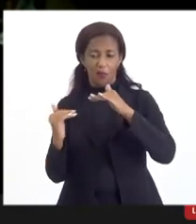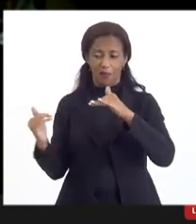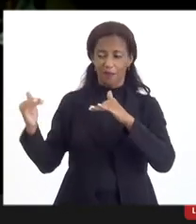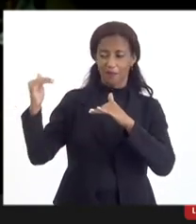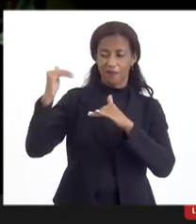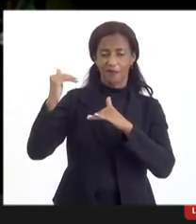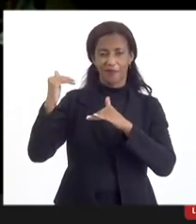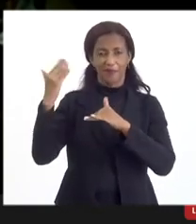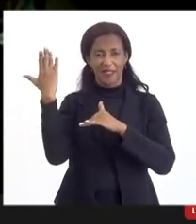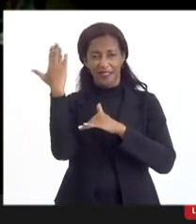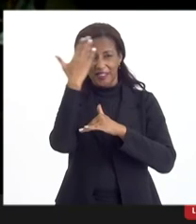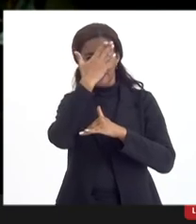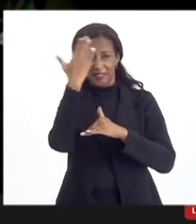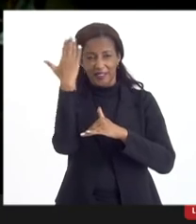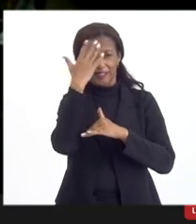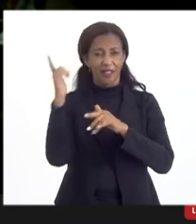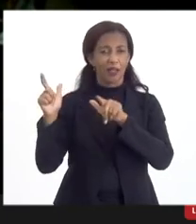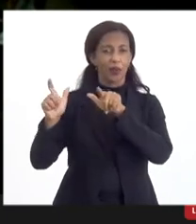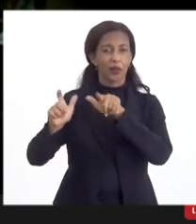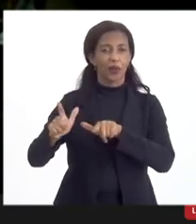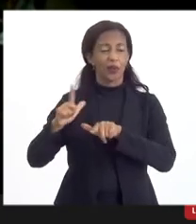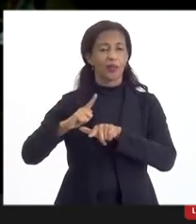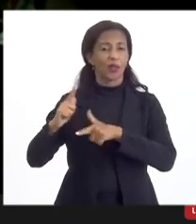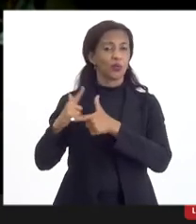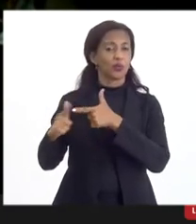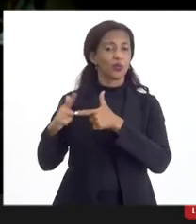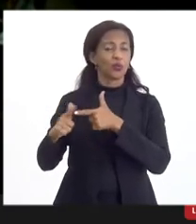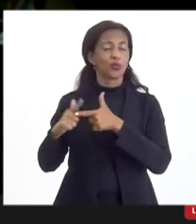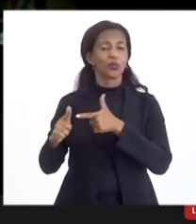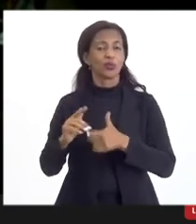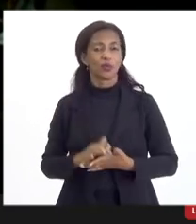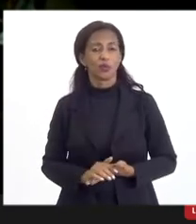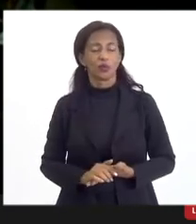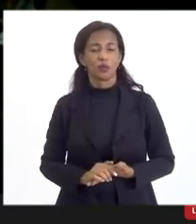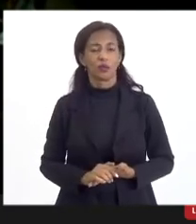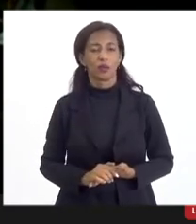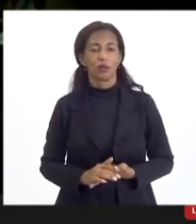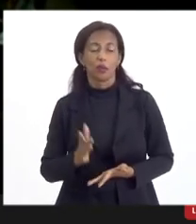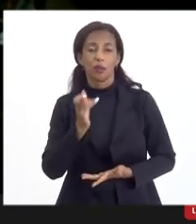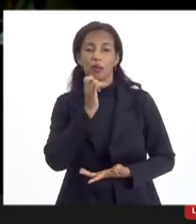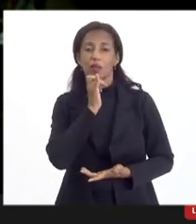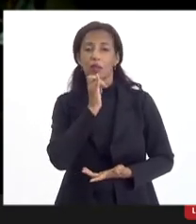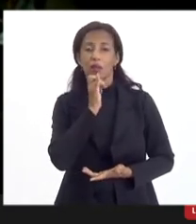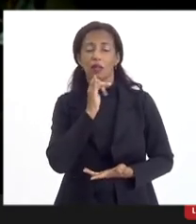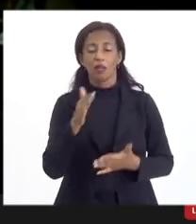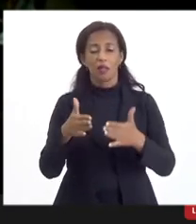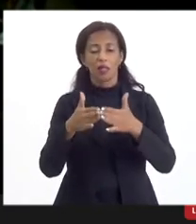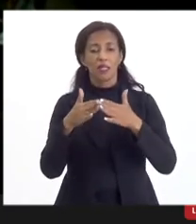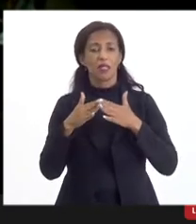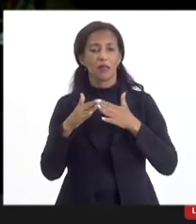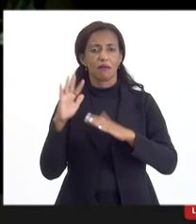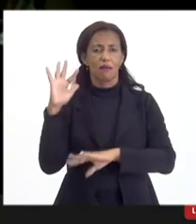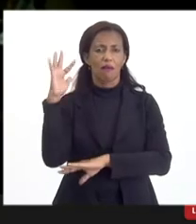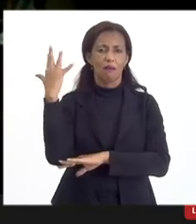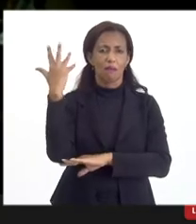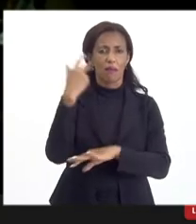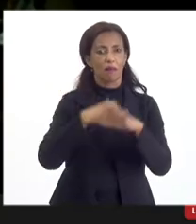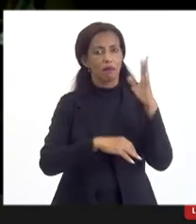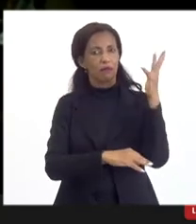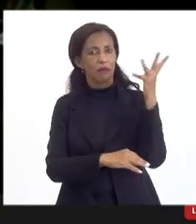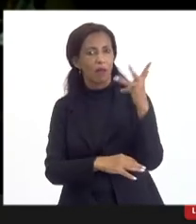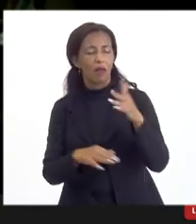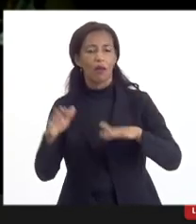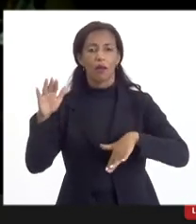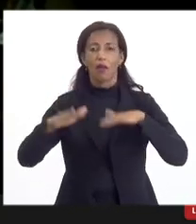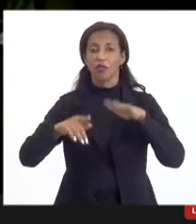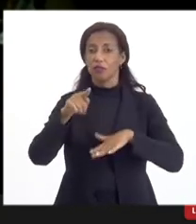infraestrutura invisível, que é onde estão os maiores problemas. Então, por exemplo, licença ambiental, que você às